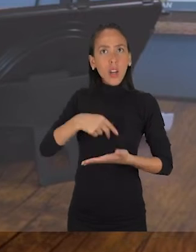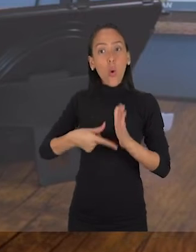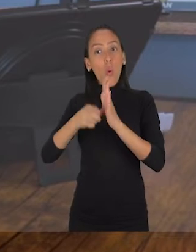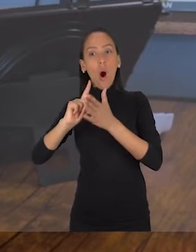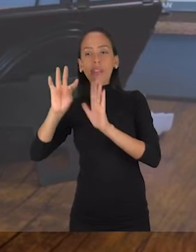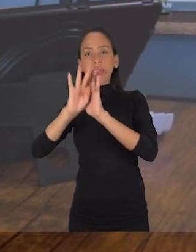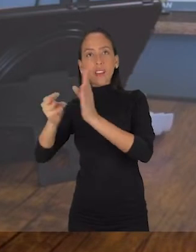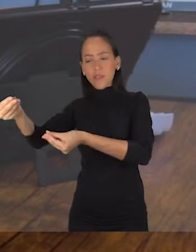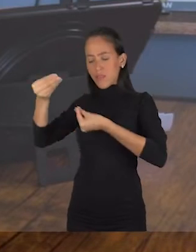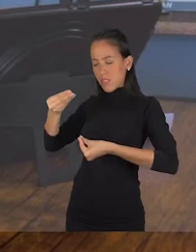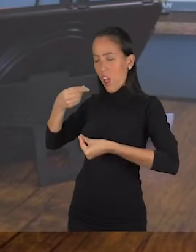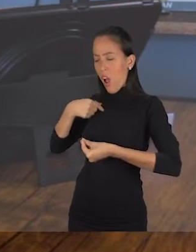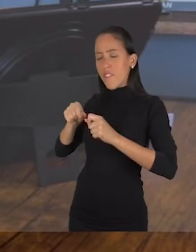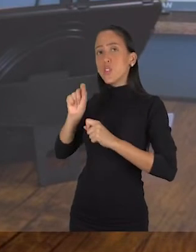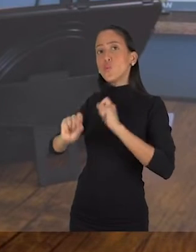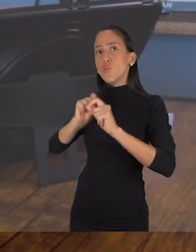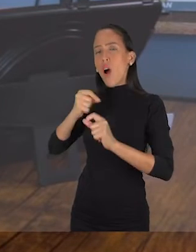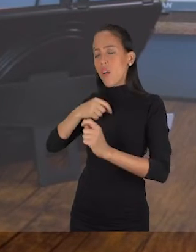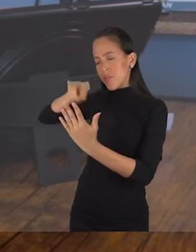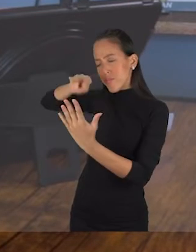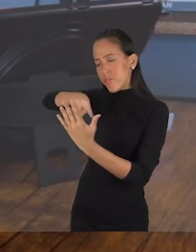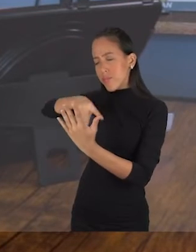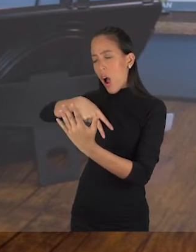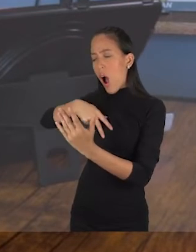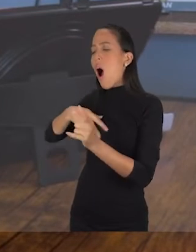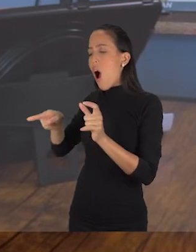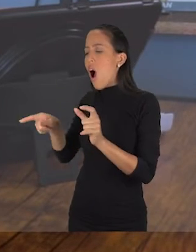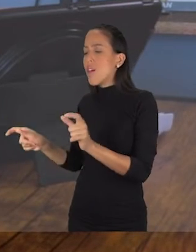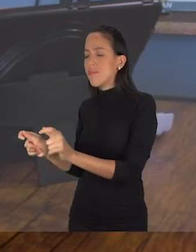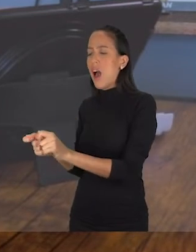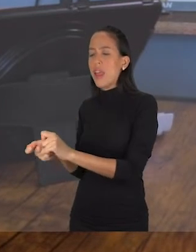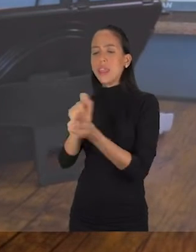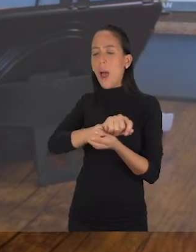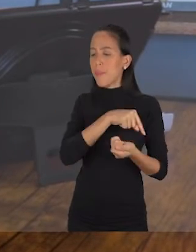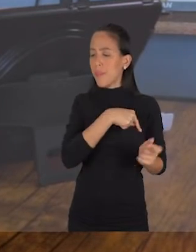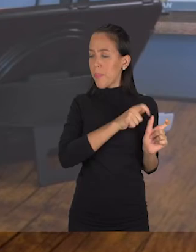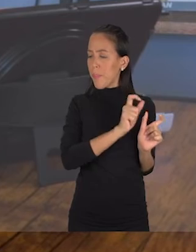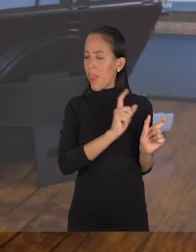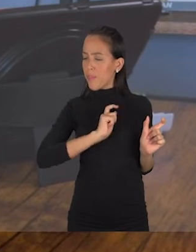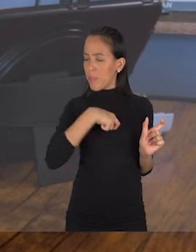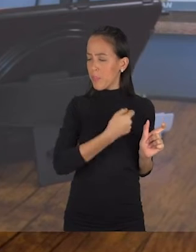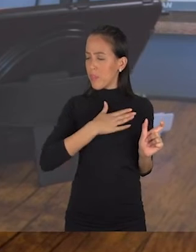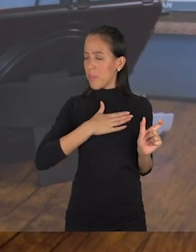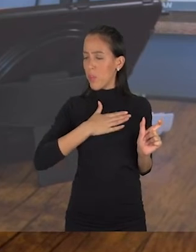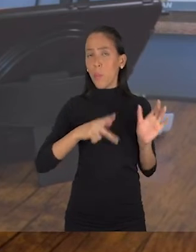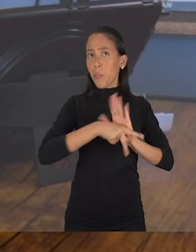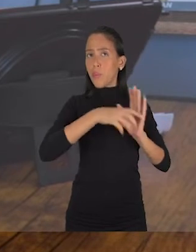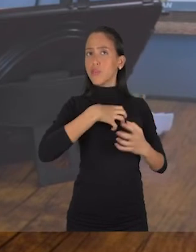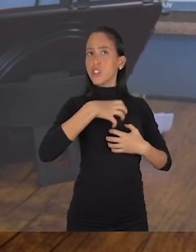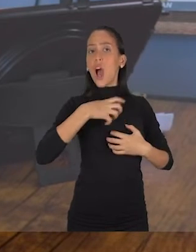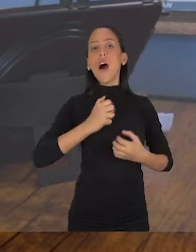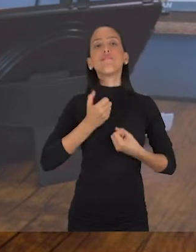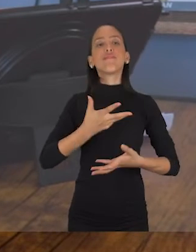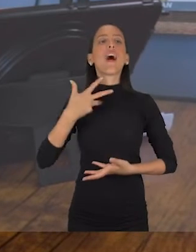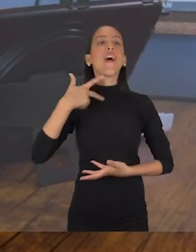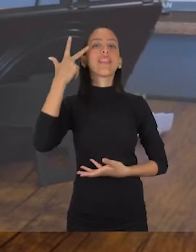Eu relia aquele texto, eu fazia tópicos nas minhas palavras pra eu poder lembrar daquilo que eu ia falar. Chegava na hora de falar ao vivo no jornal,